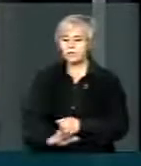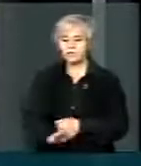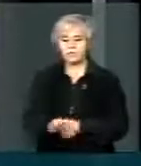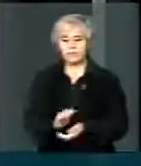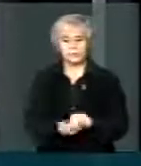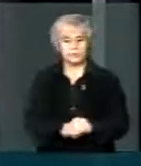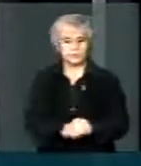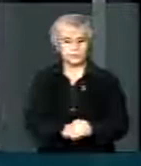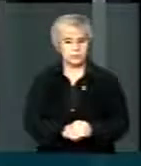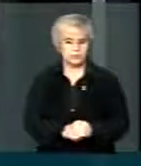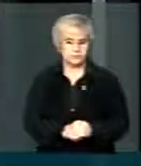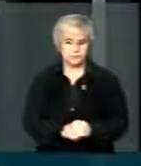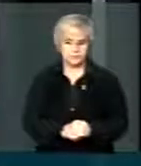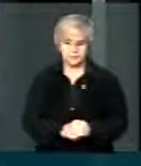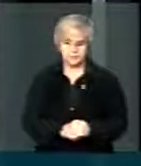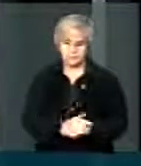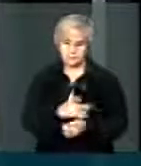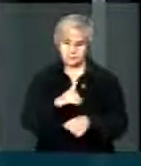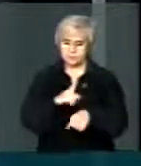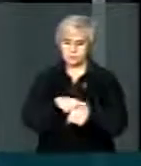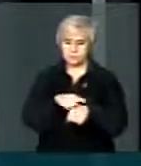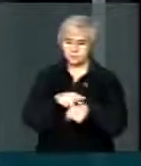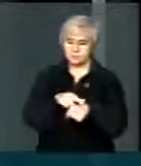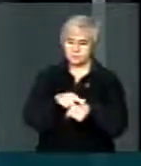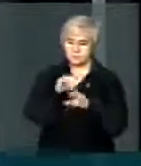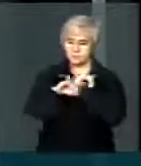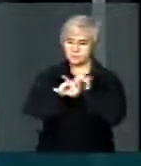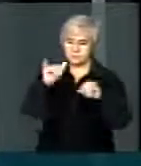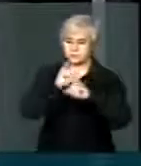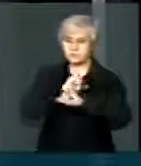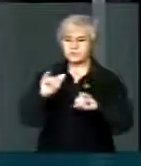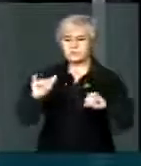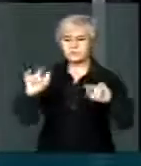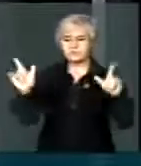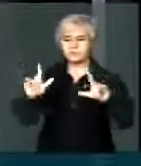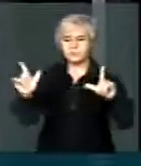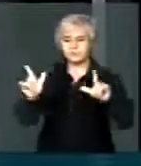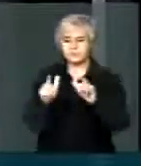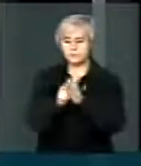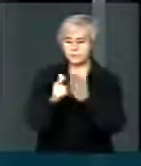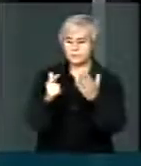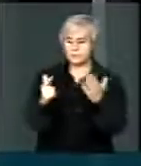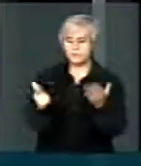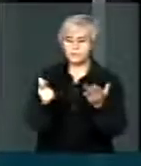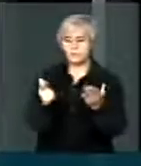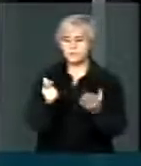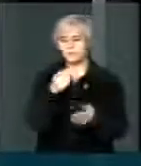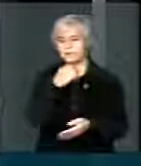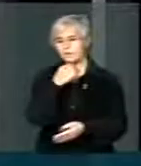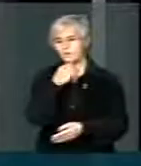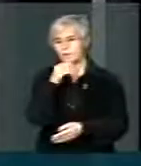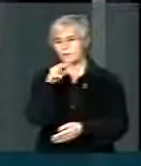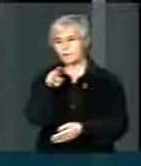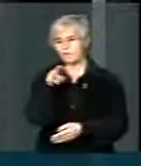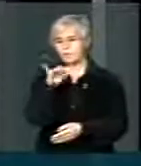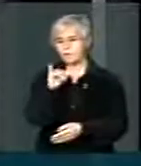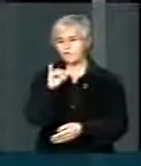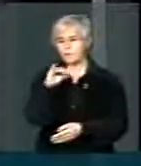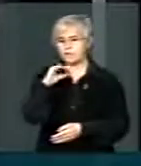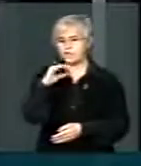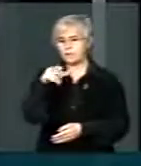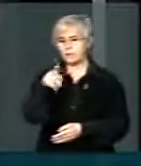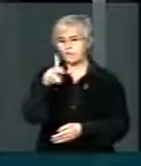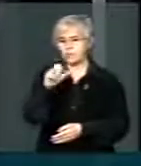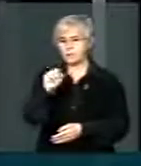a saída na imprensa das declarações do Ixlix. O que é que nós